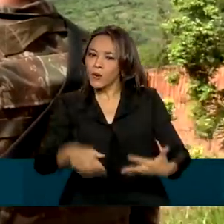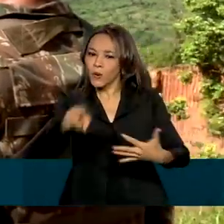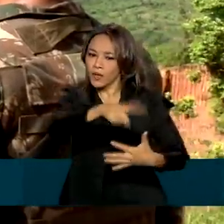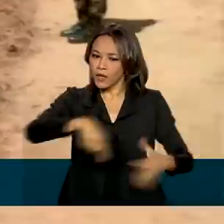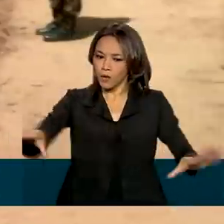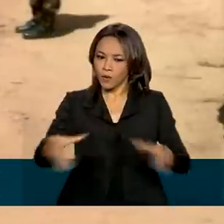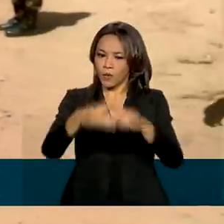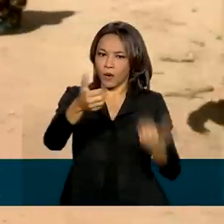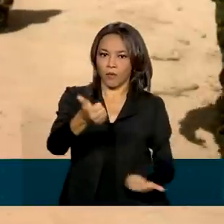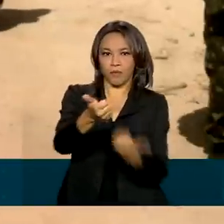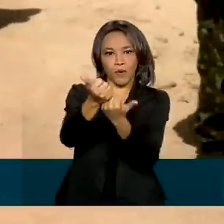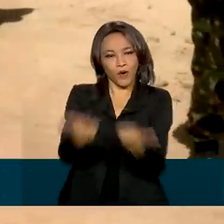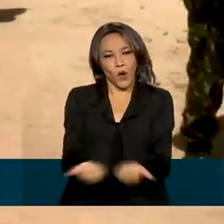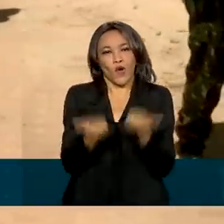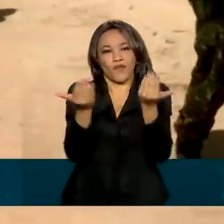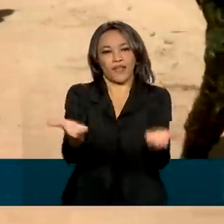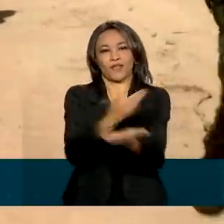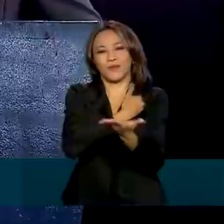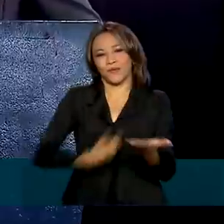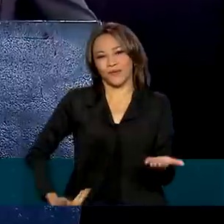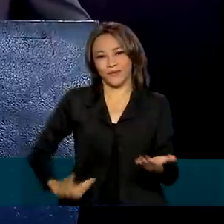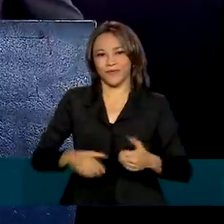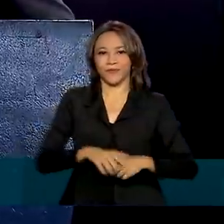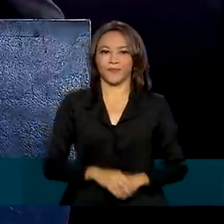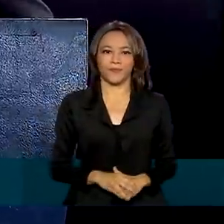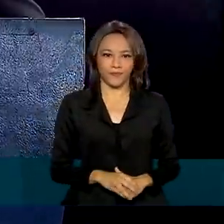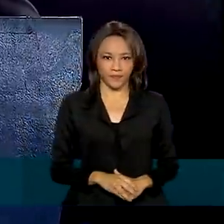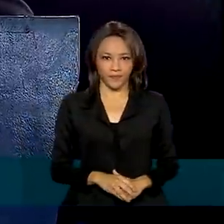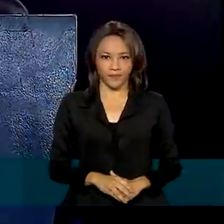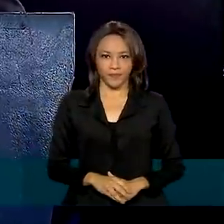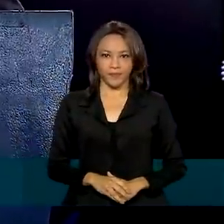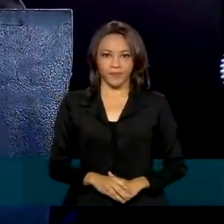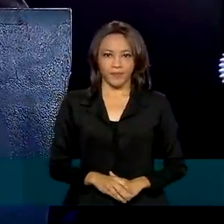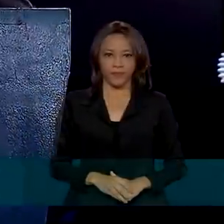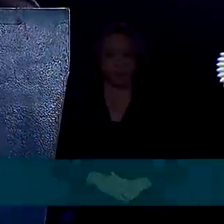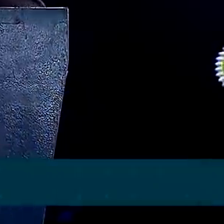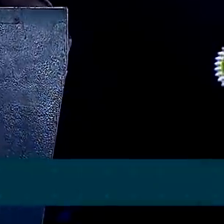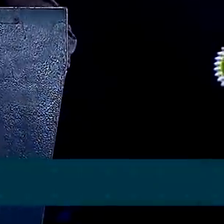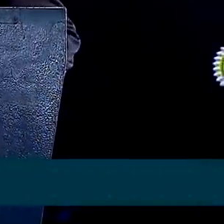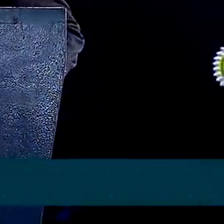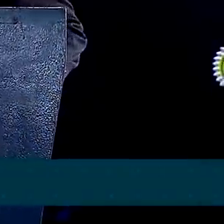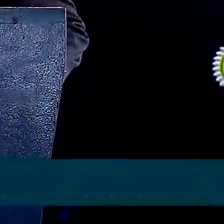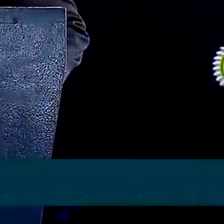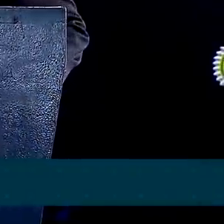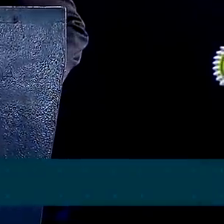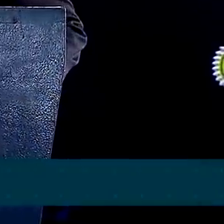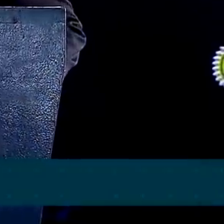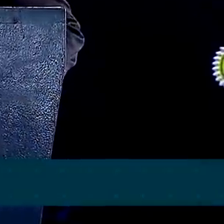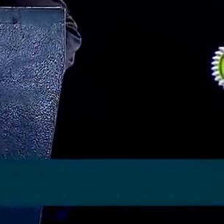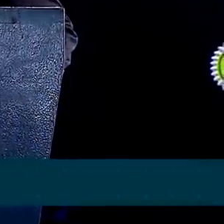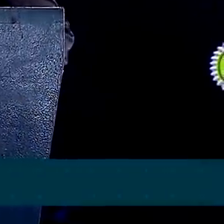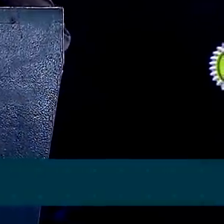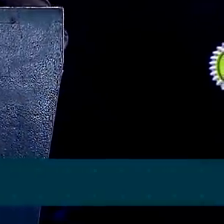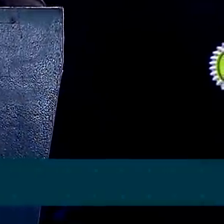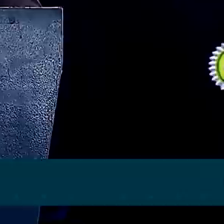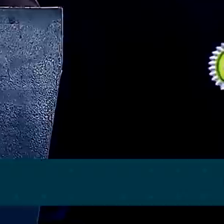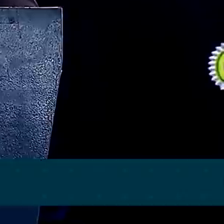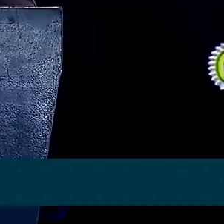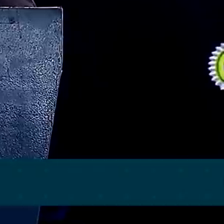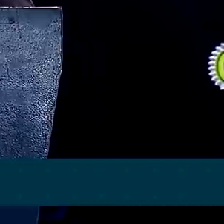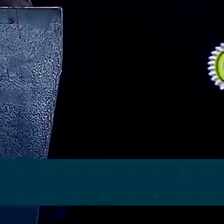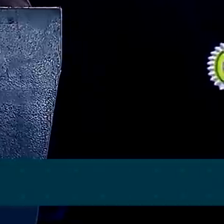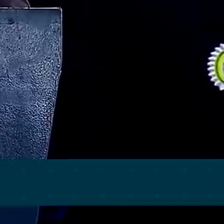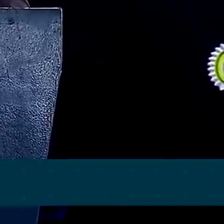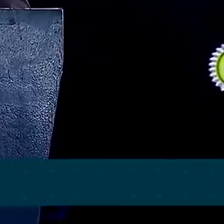Forças Armadas oferecem ao governo. Em havendo qualquer imprevisto, as Forças Armadas estão